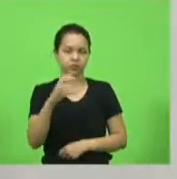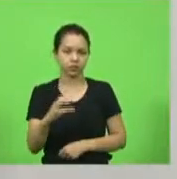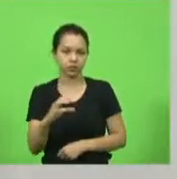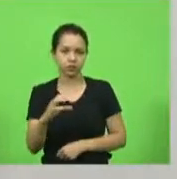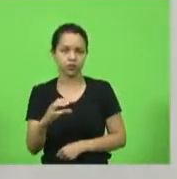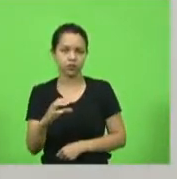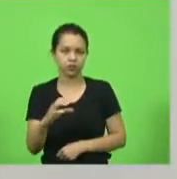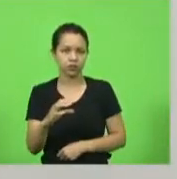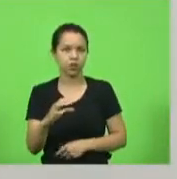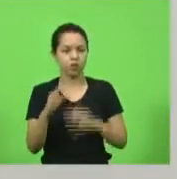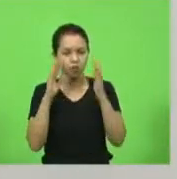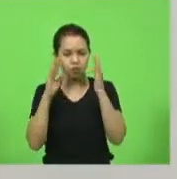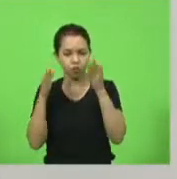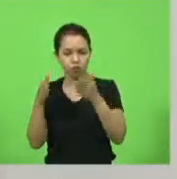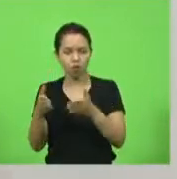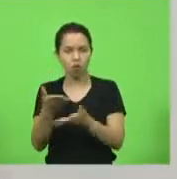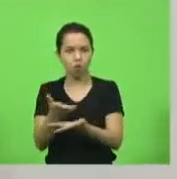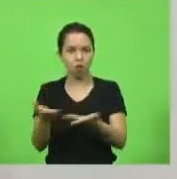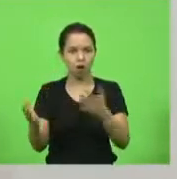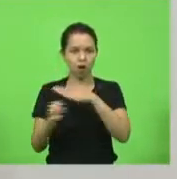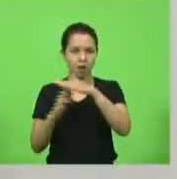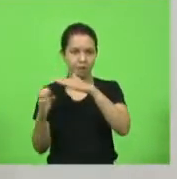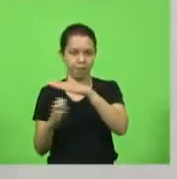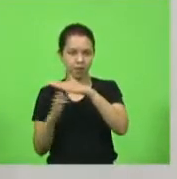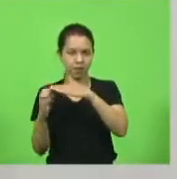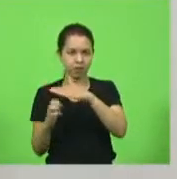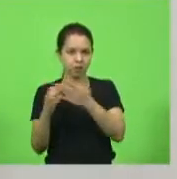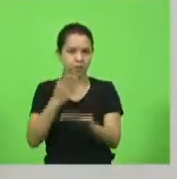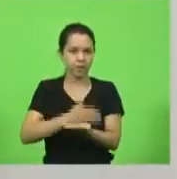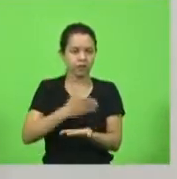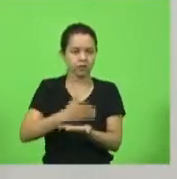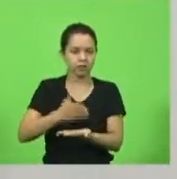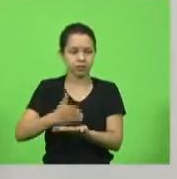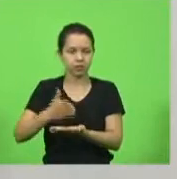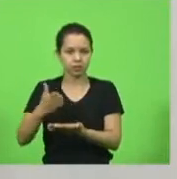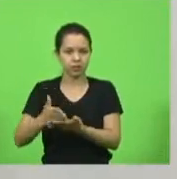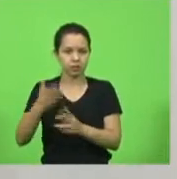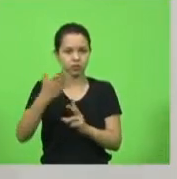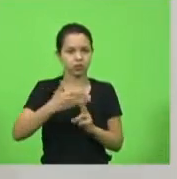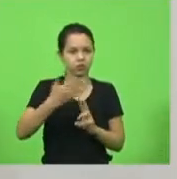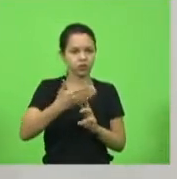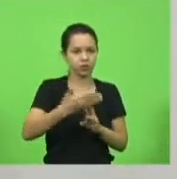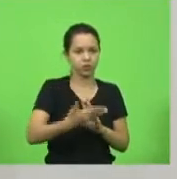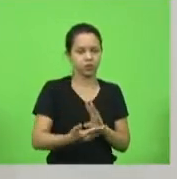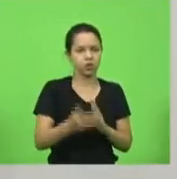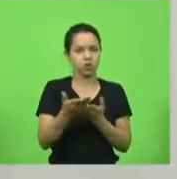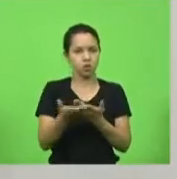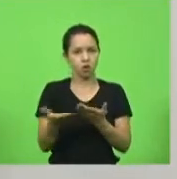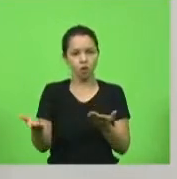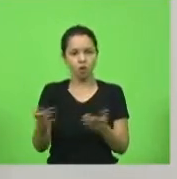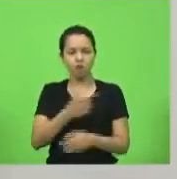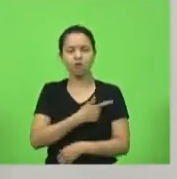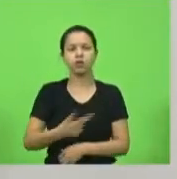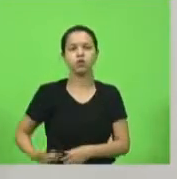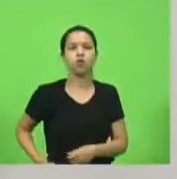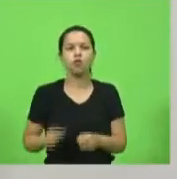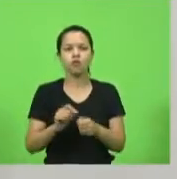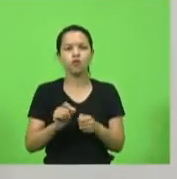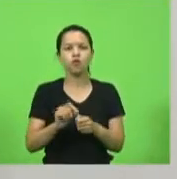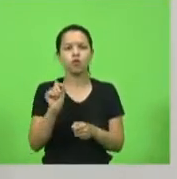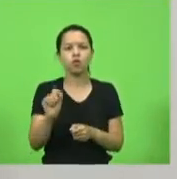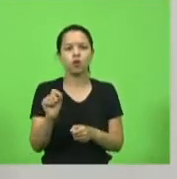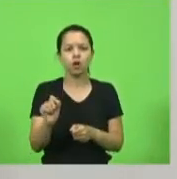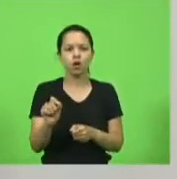foco os empresários o parcelamento dos débitos o que o governador fez ele